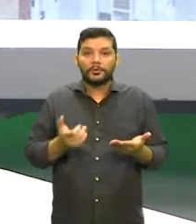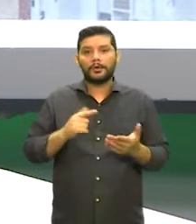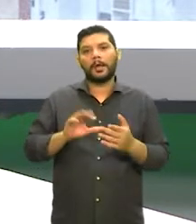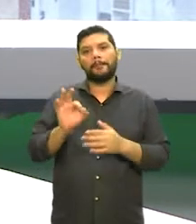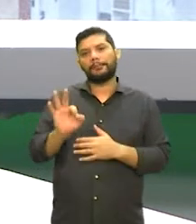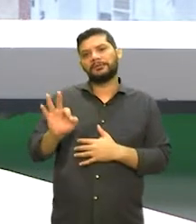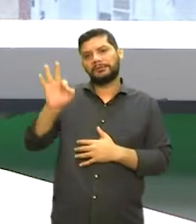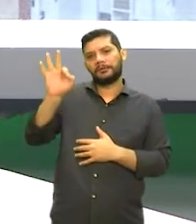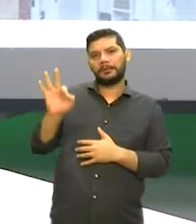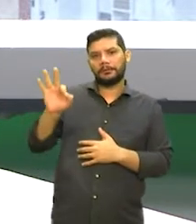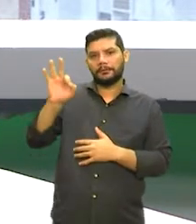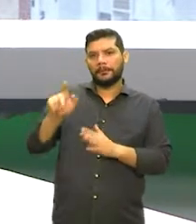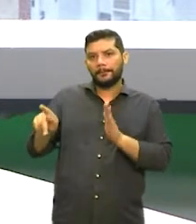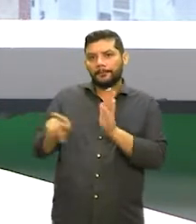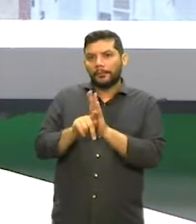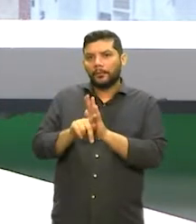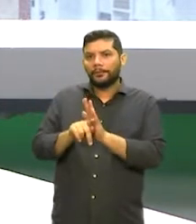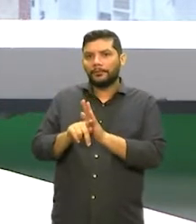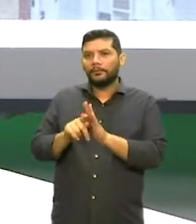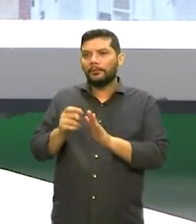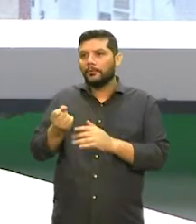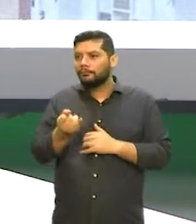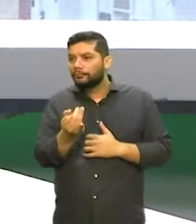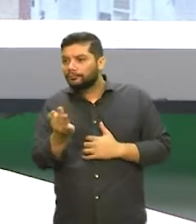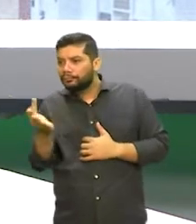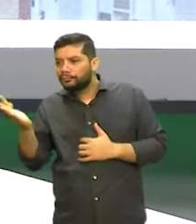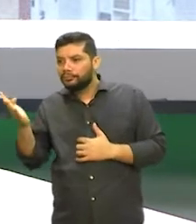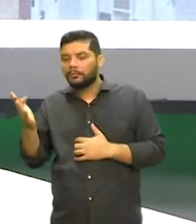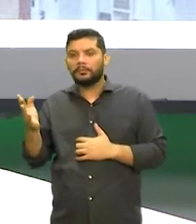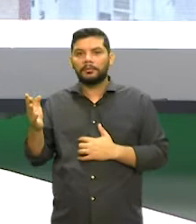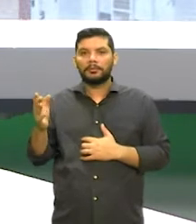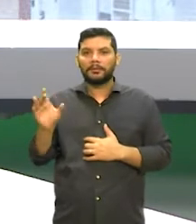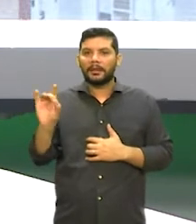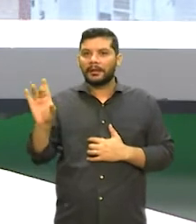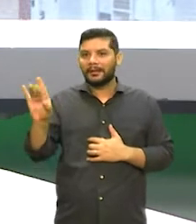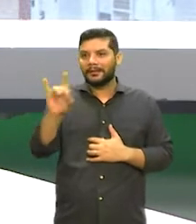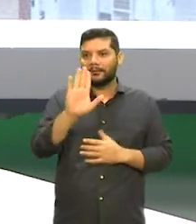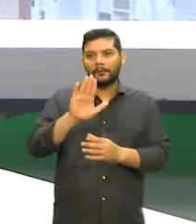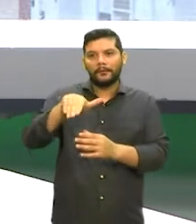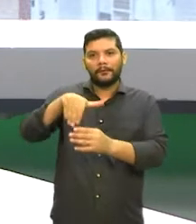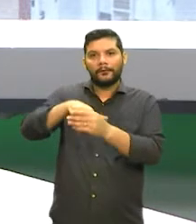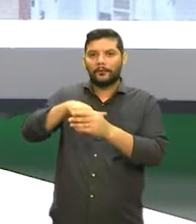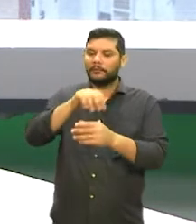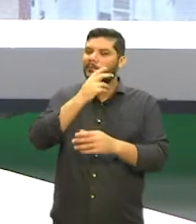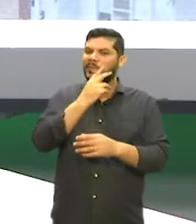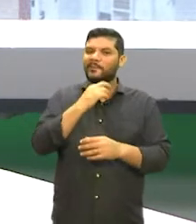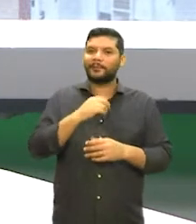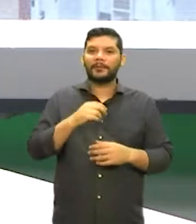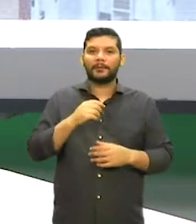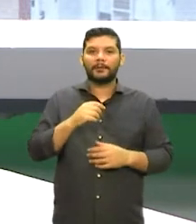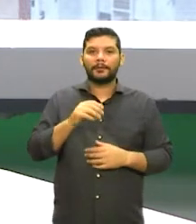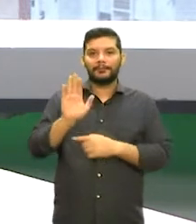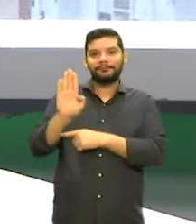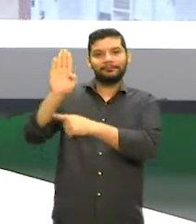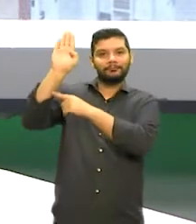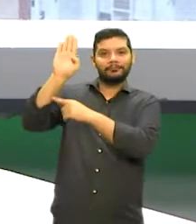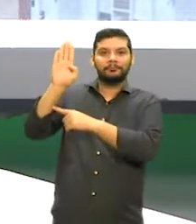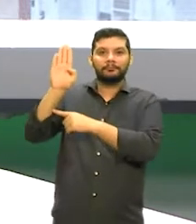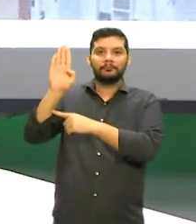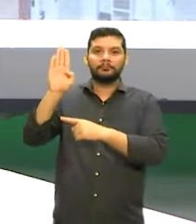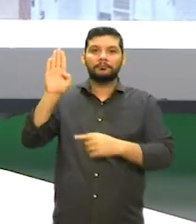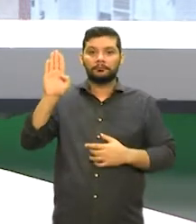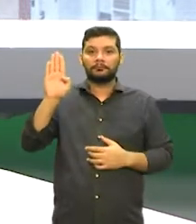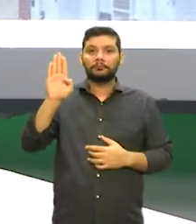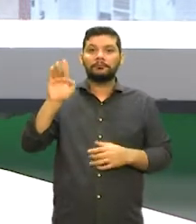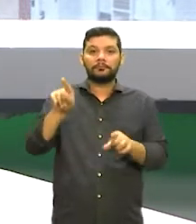As cadeiras são distribuídas proporcionalmente. A quantidade de votos recebidos pelos candidatos, pelos candidatos e